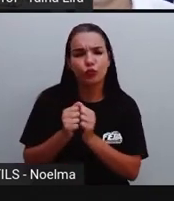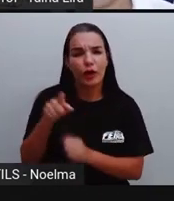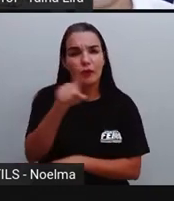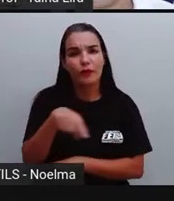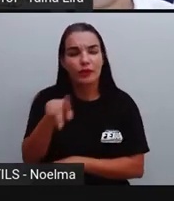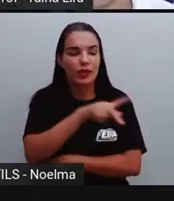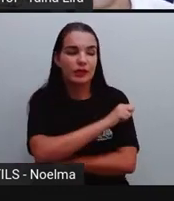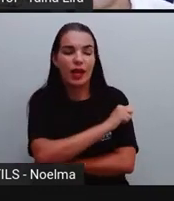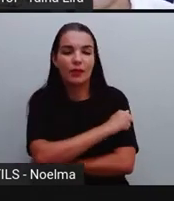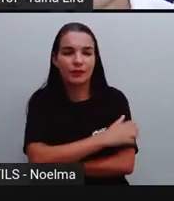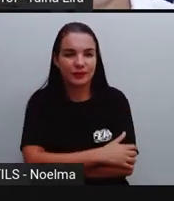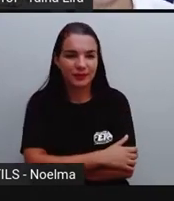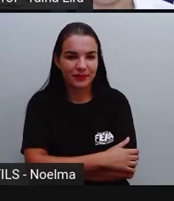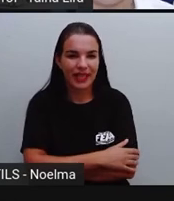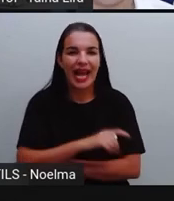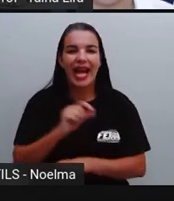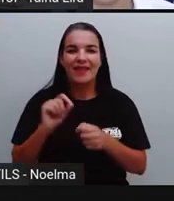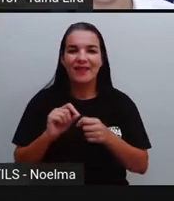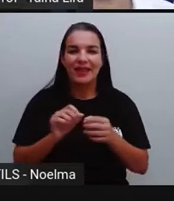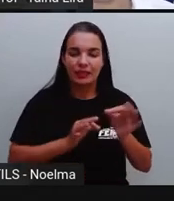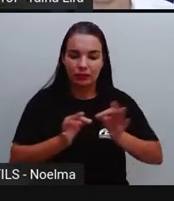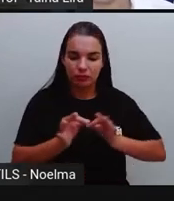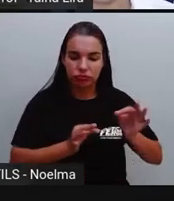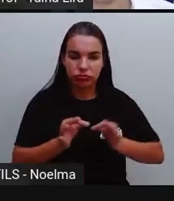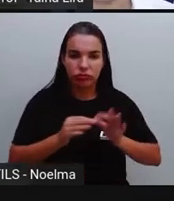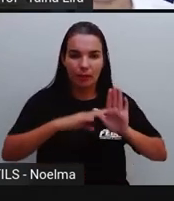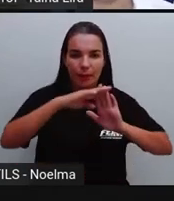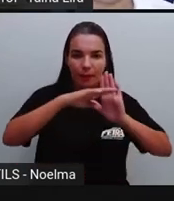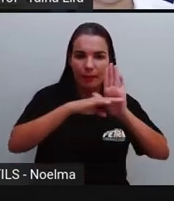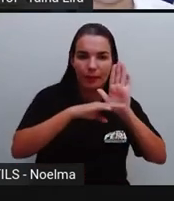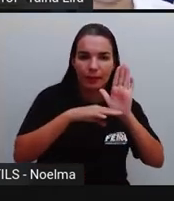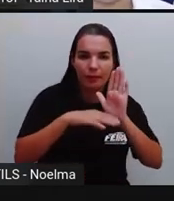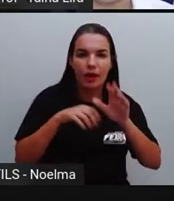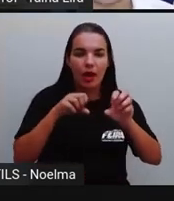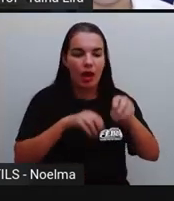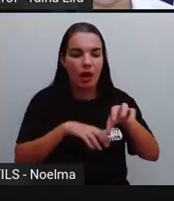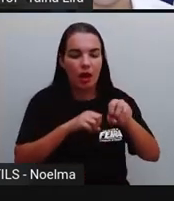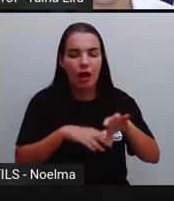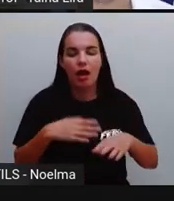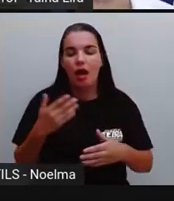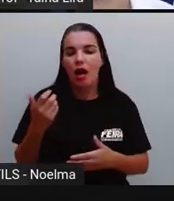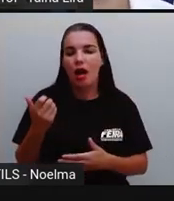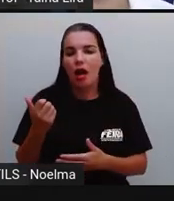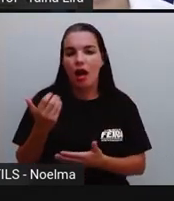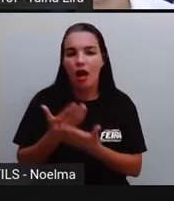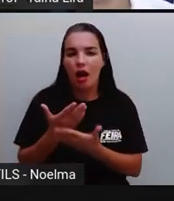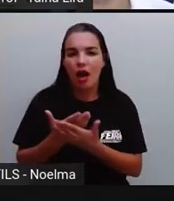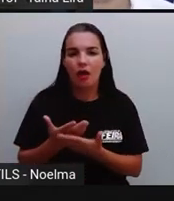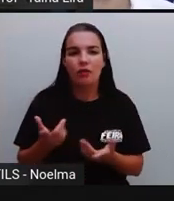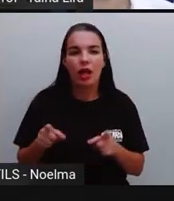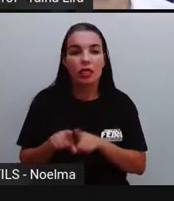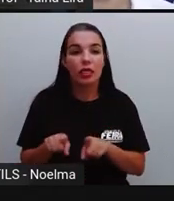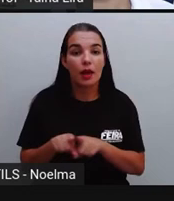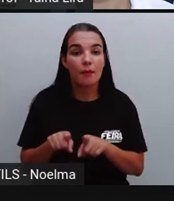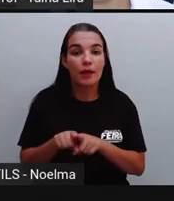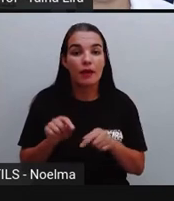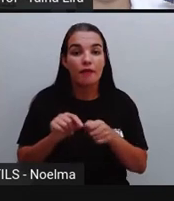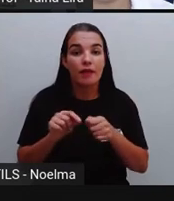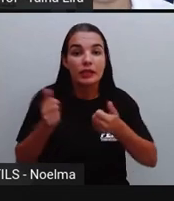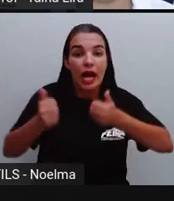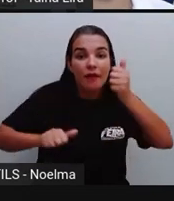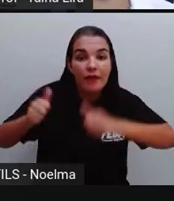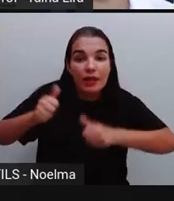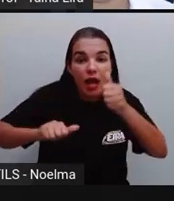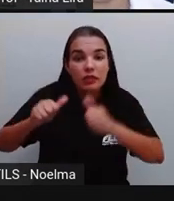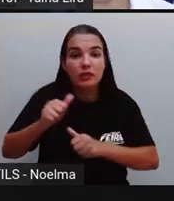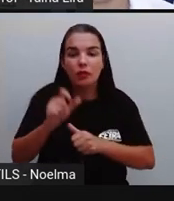Ele planeja e ministra as aulas. Avalia, né, a aprendizagem dos alunos. Ou traça aí outros caminhos.